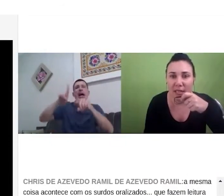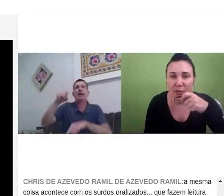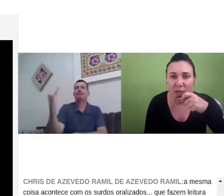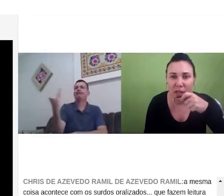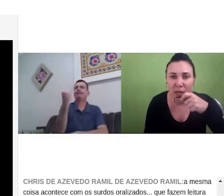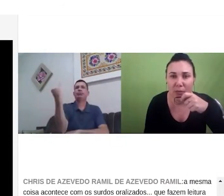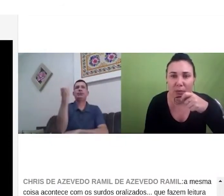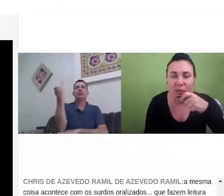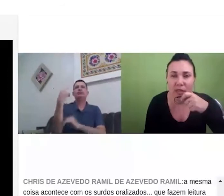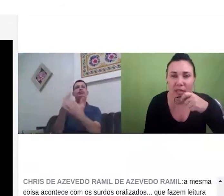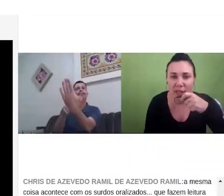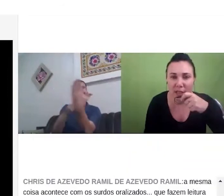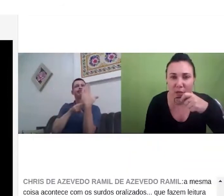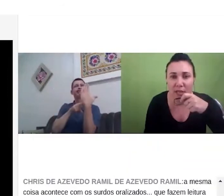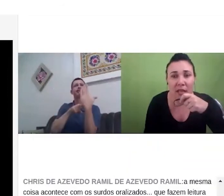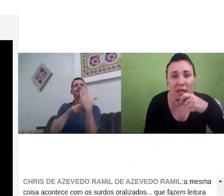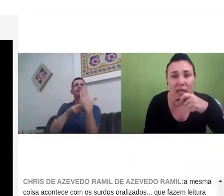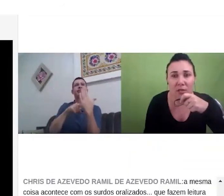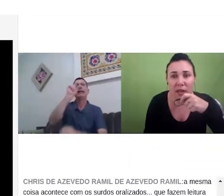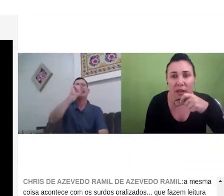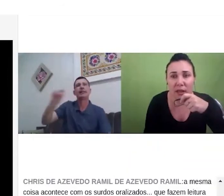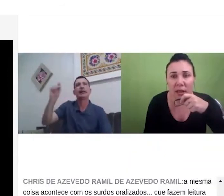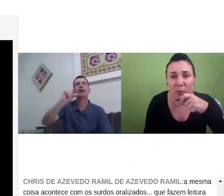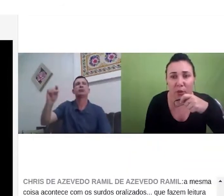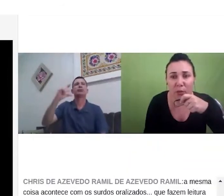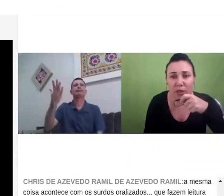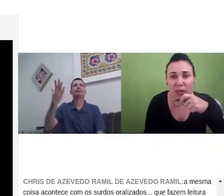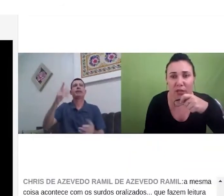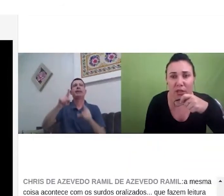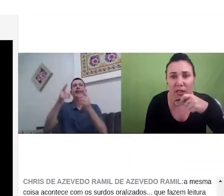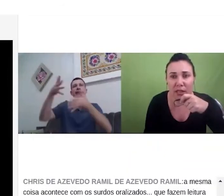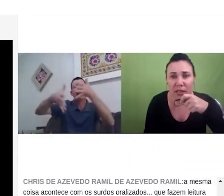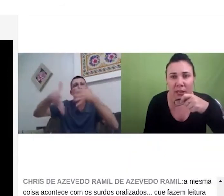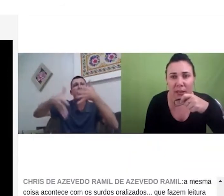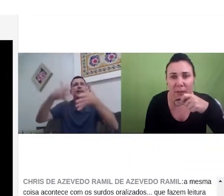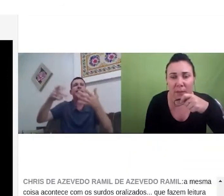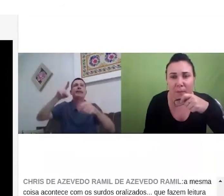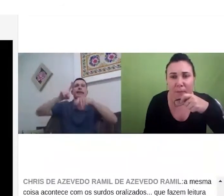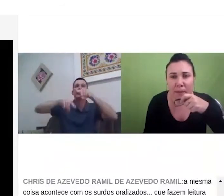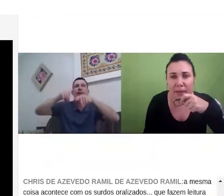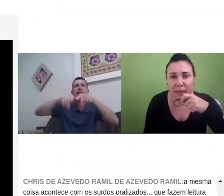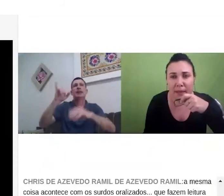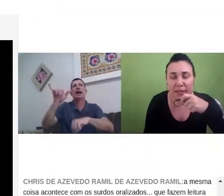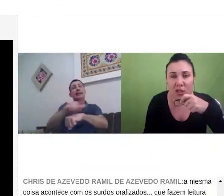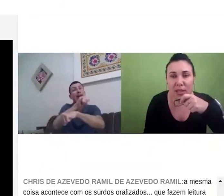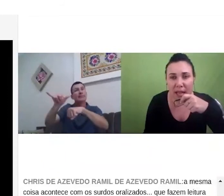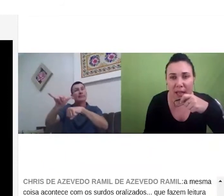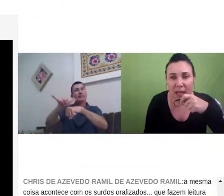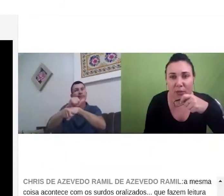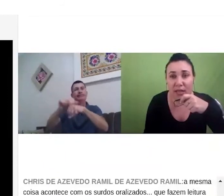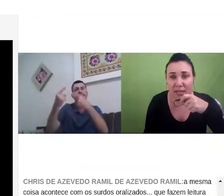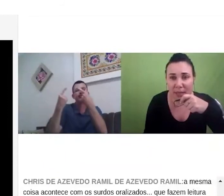organização do tempo das avaliações é muito importante né? que seja